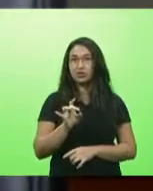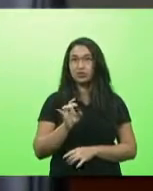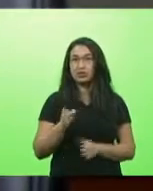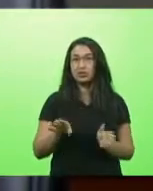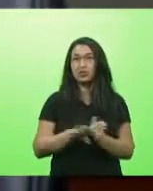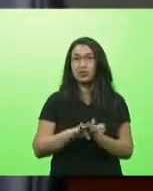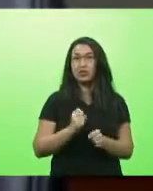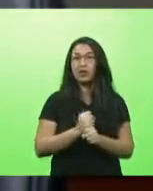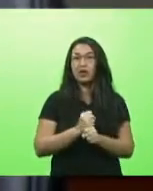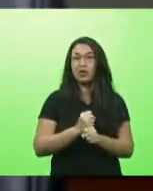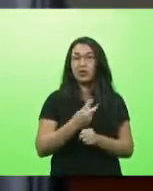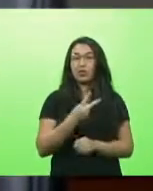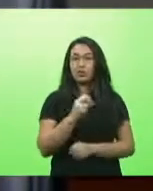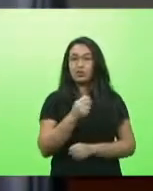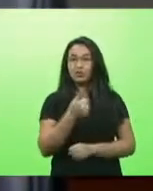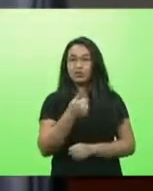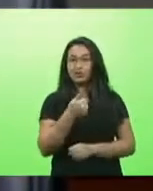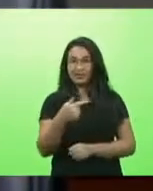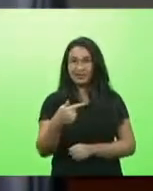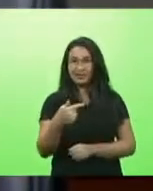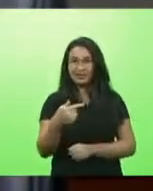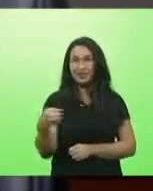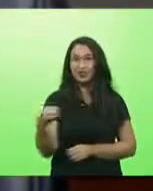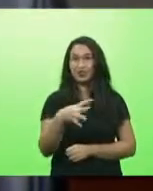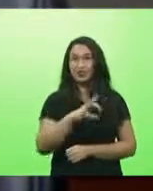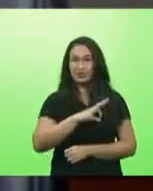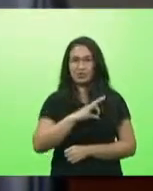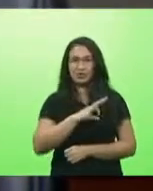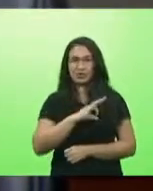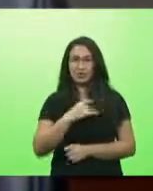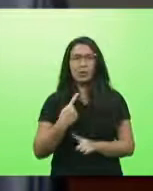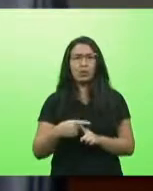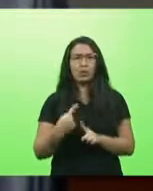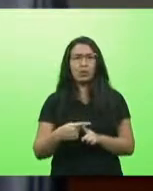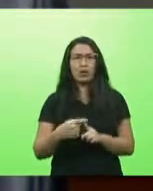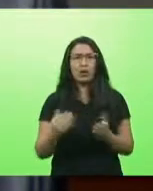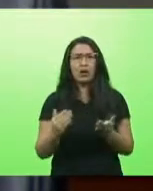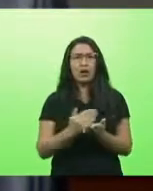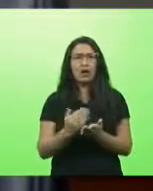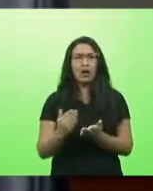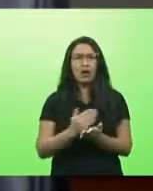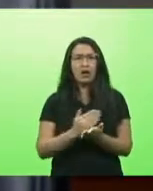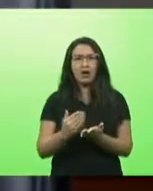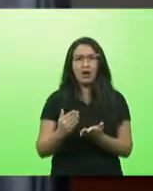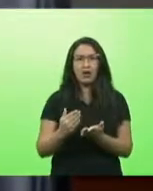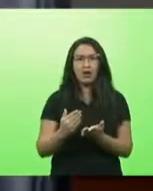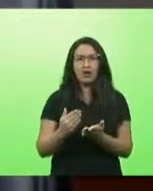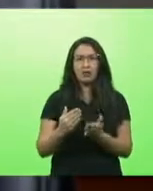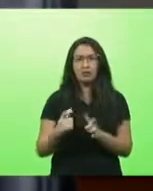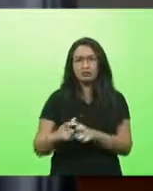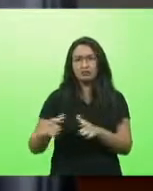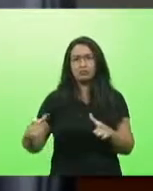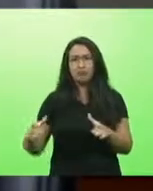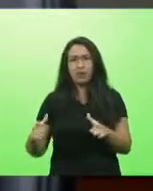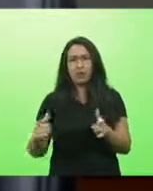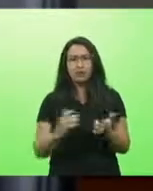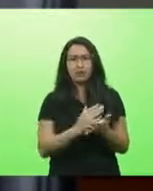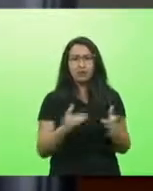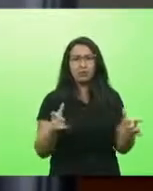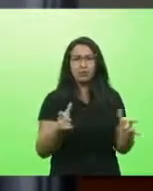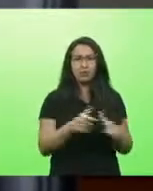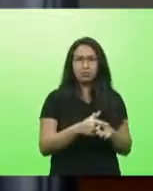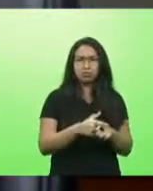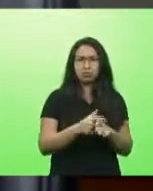e por isso para a gente saber porque que para alguns lugares foram tantos para outros poucos e para muitos